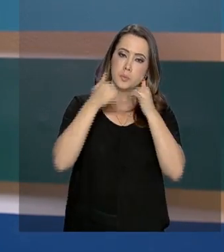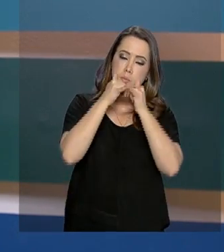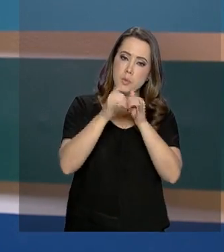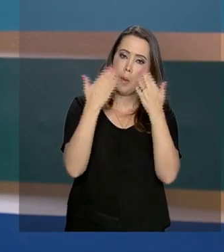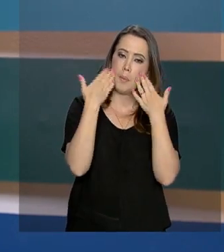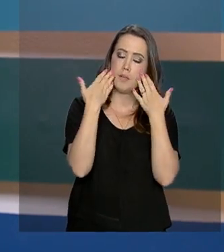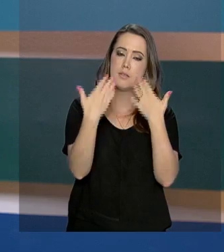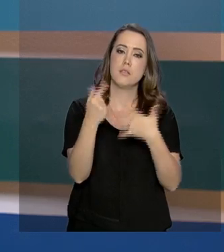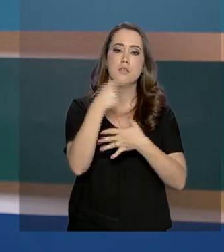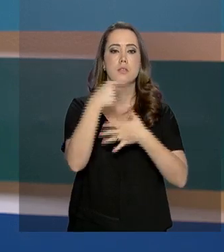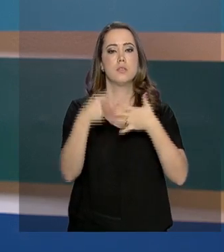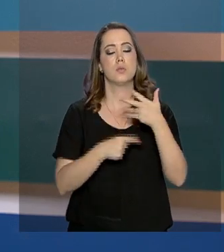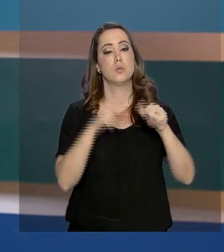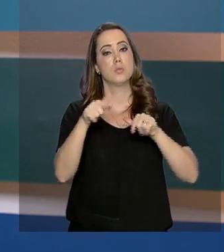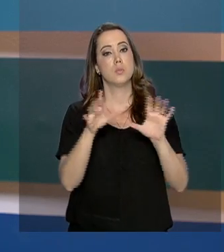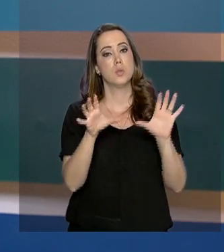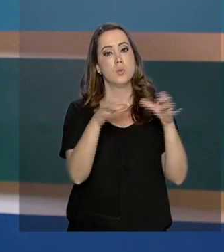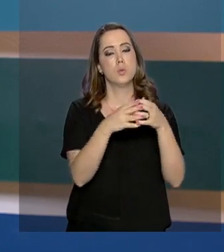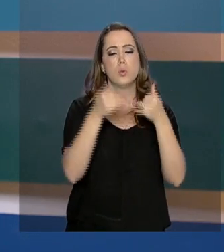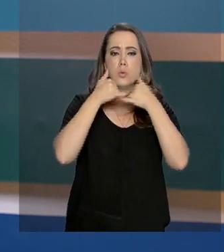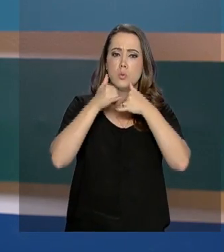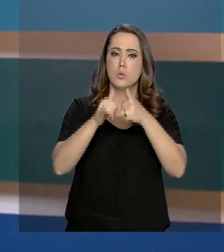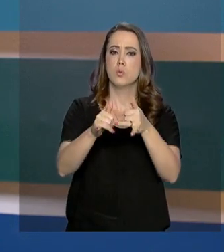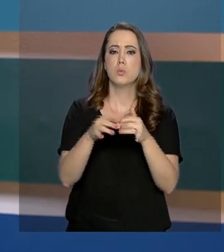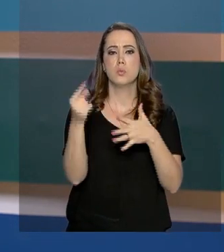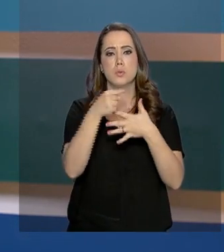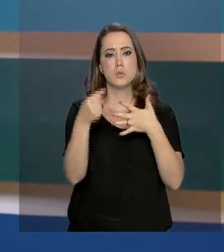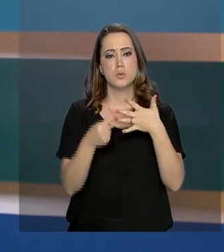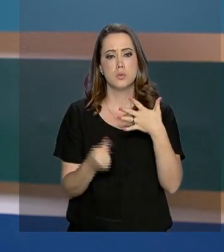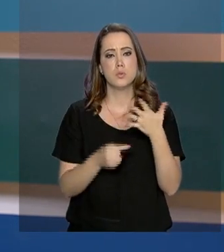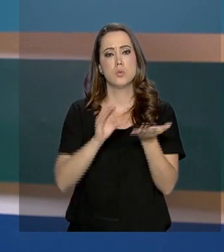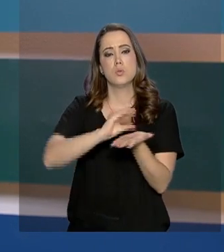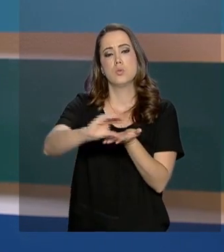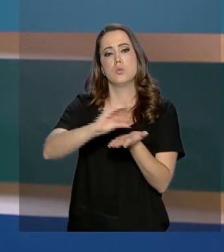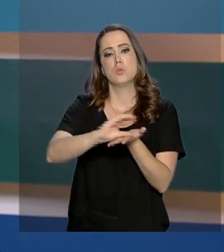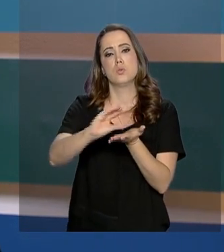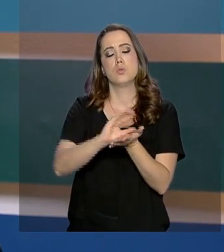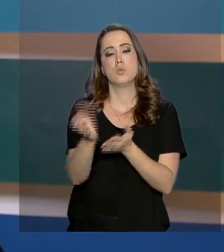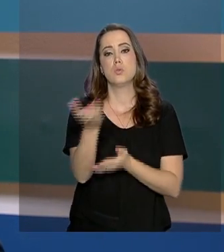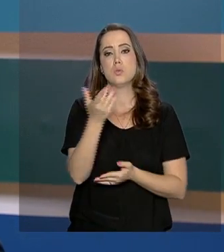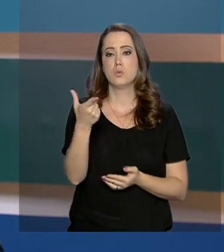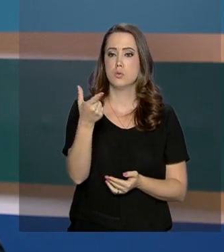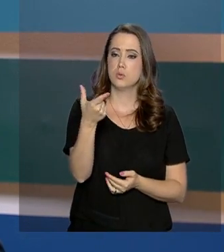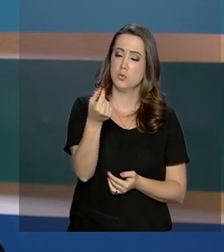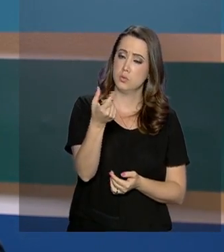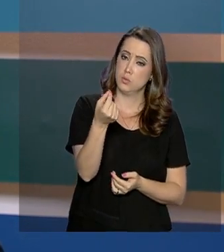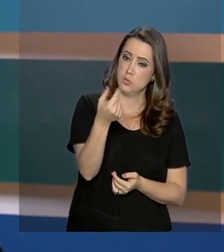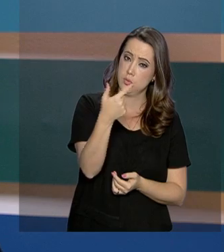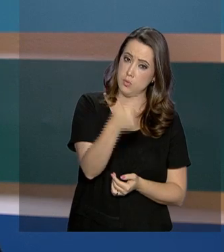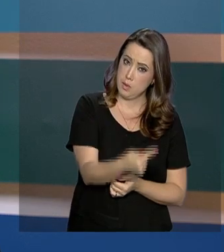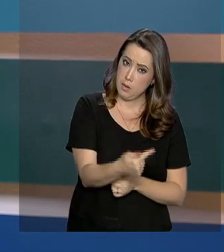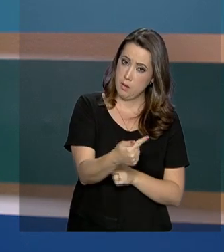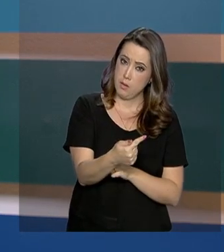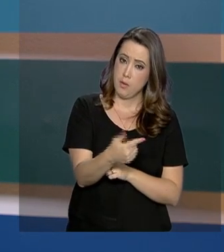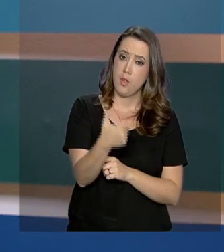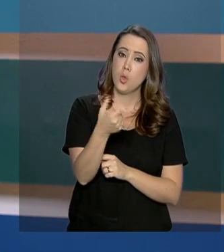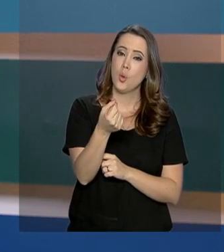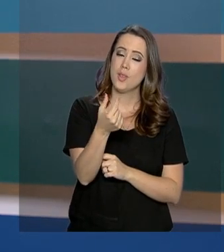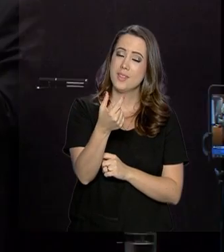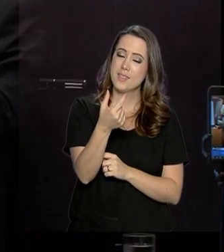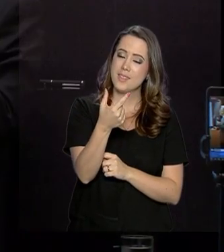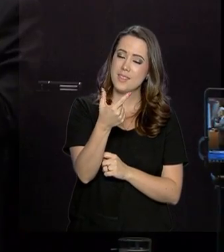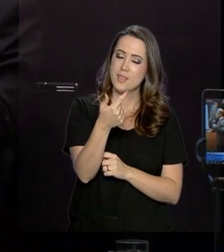uma apresentação das ações da pasta e destacou alguns dos investimentos previstos até 2027 no setor.